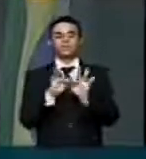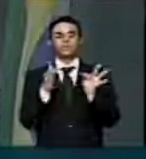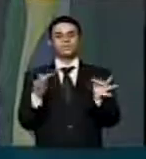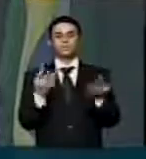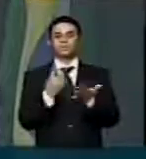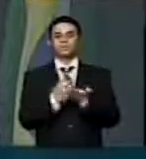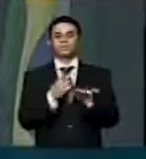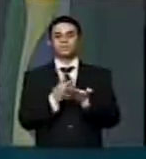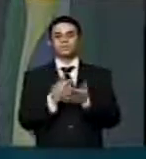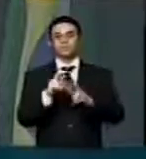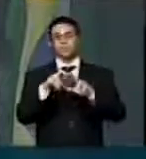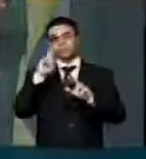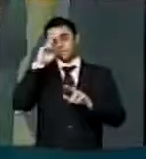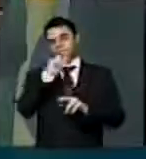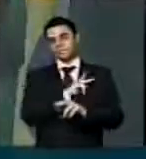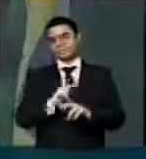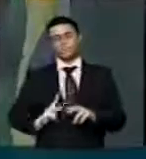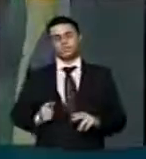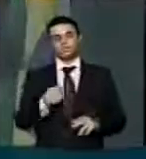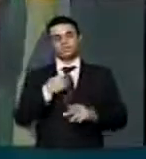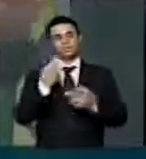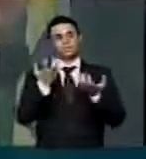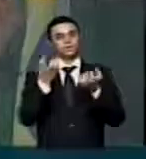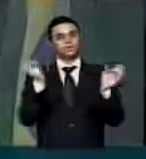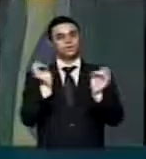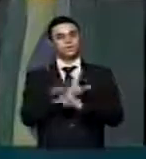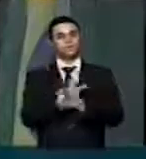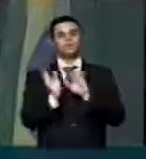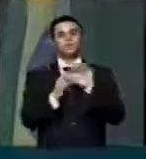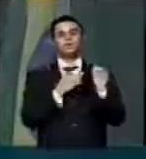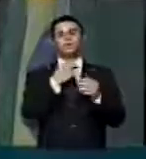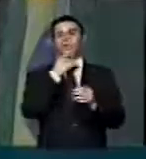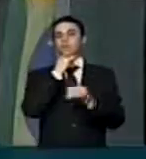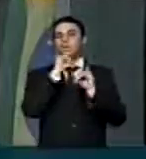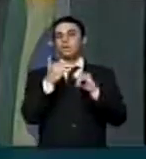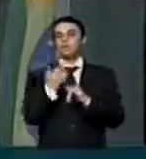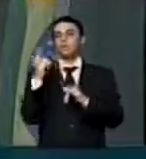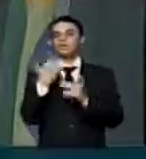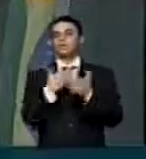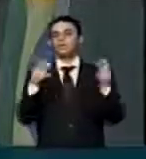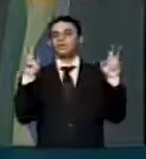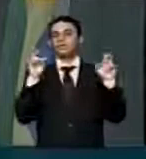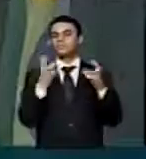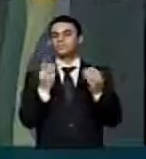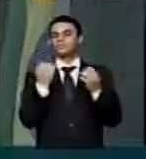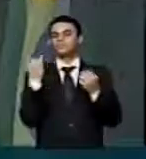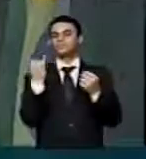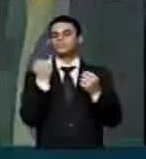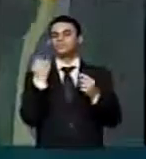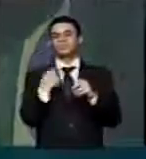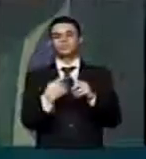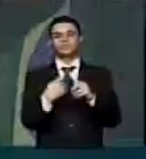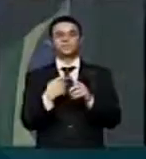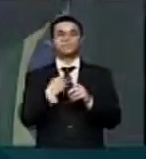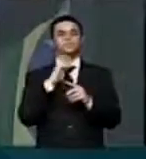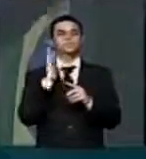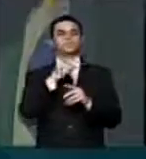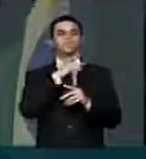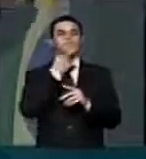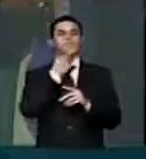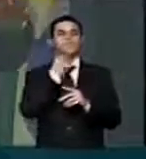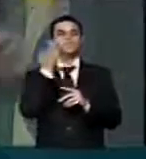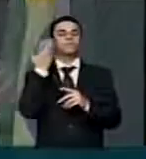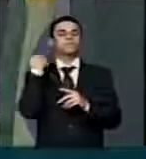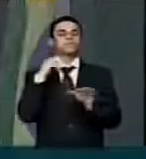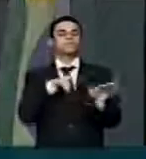isso. Eu quero concluir, presidente, deixando aqui uma outra alerta sobre um assunto extremamente relevante. Eu já dizia na semana passada